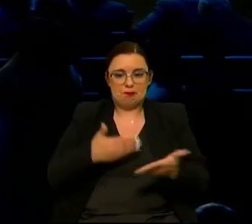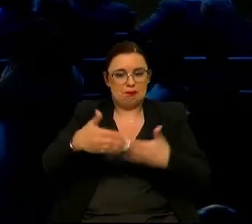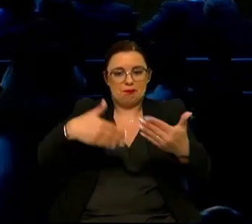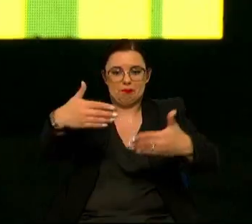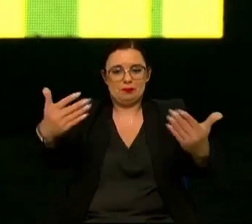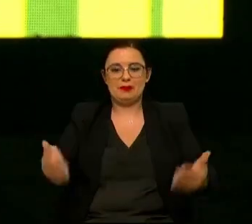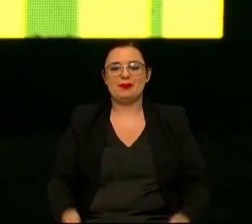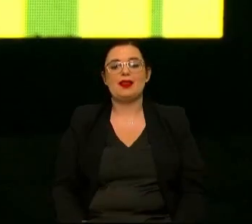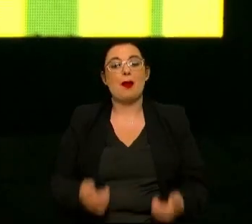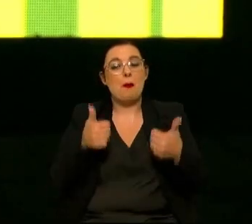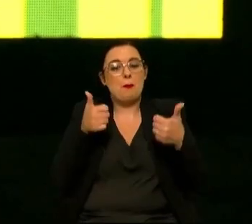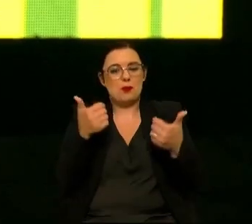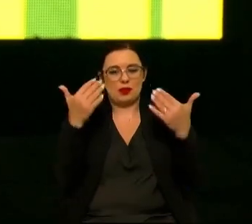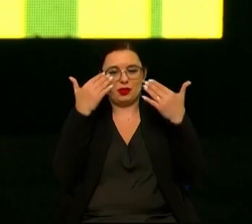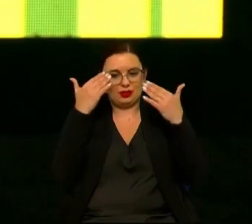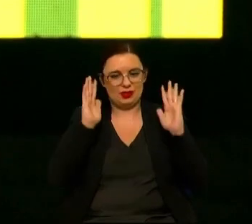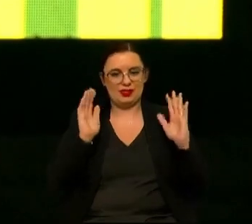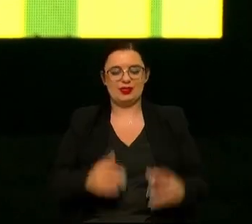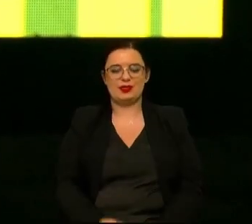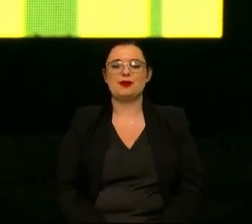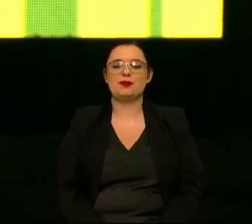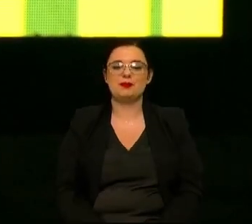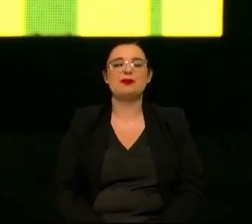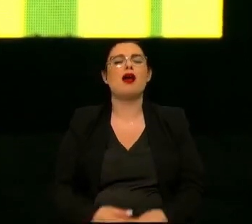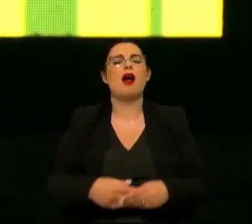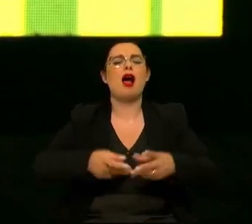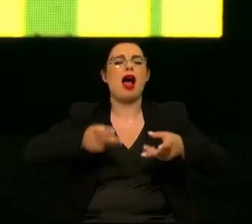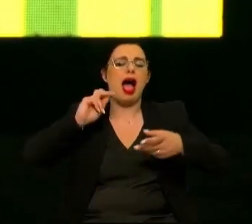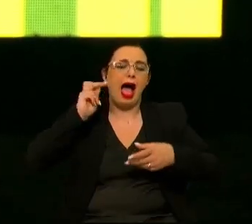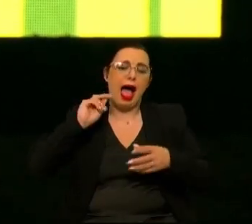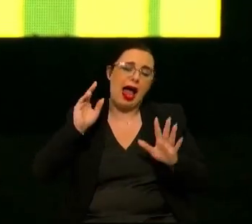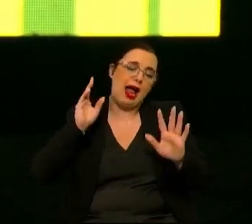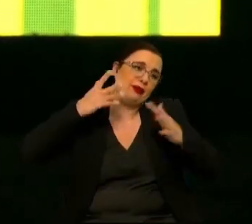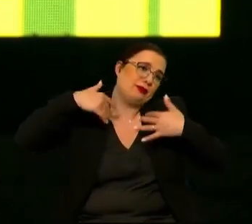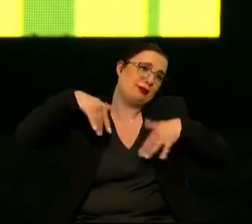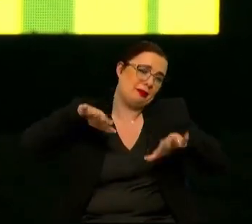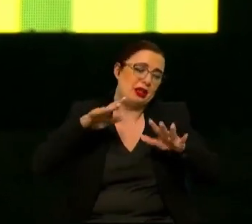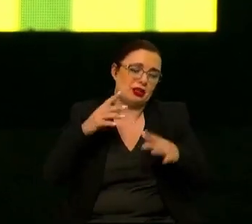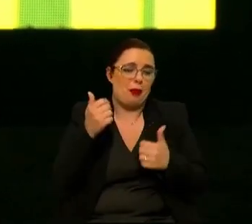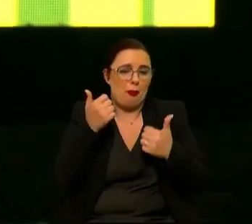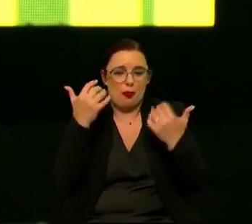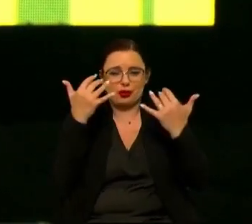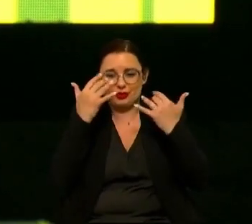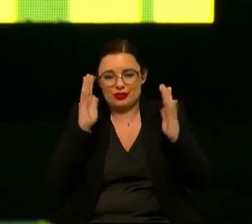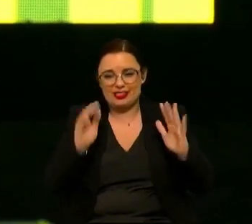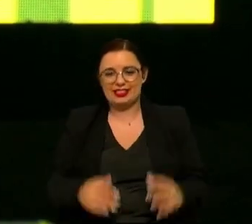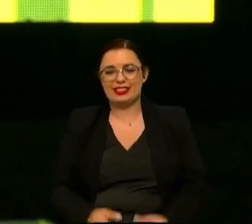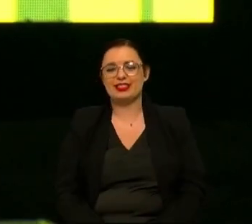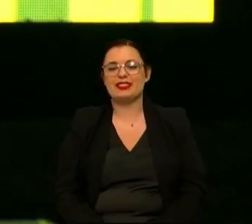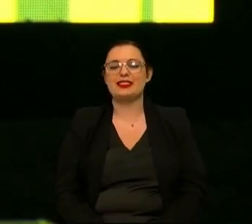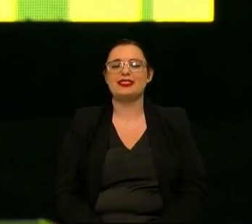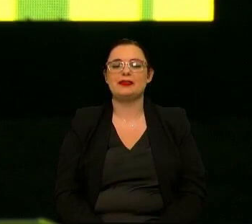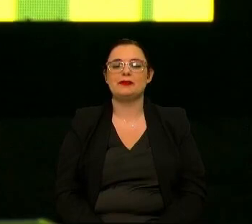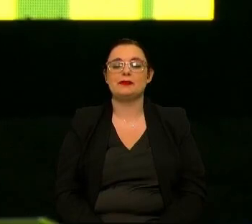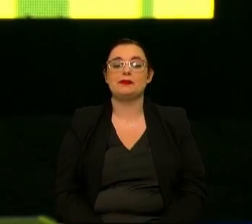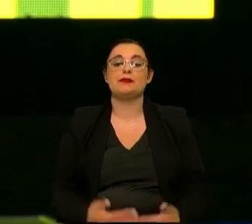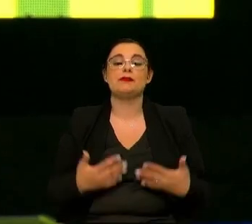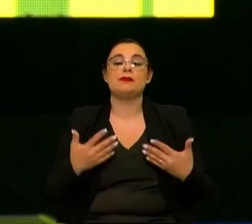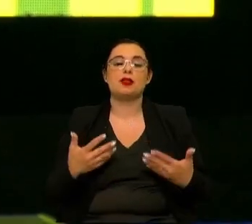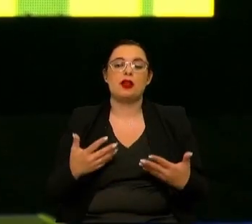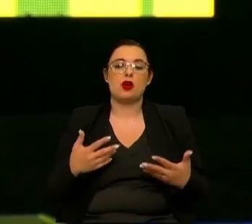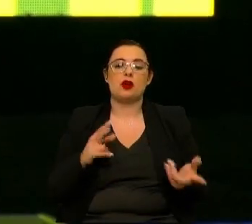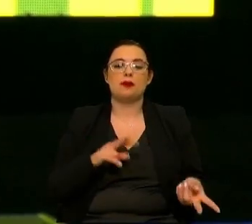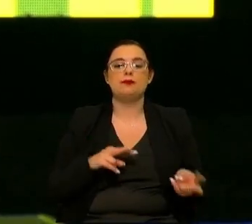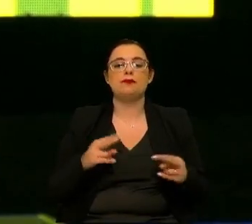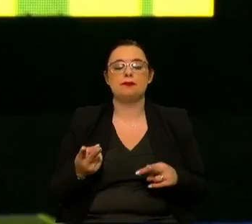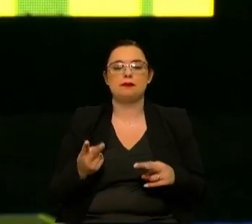são boas notícias são já duram alguns anos mas são boas notícias são boas notícias muito bem então passando agora para uma